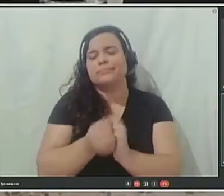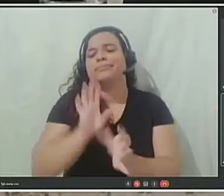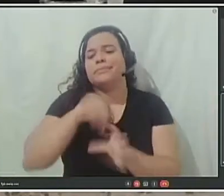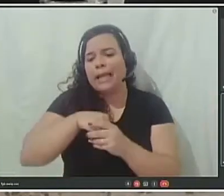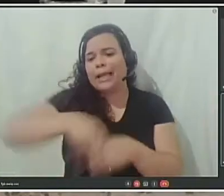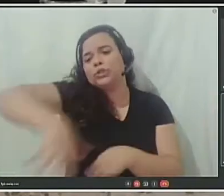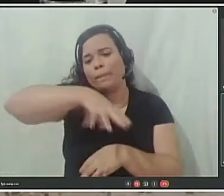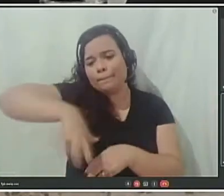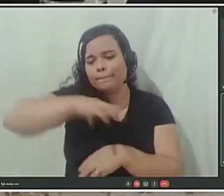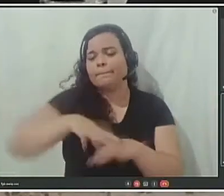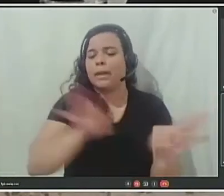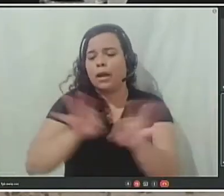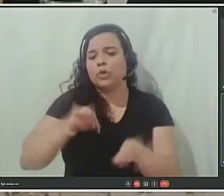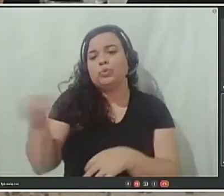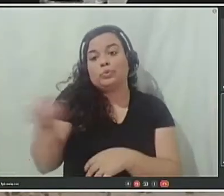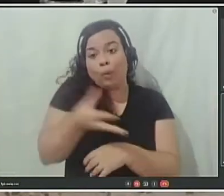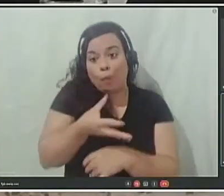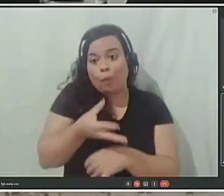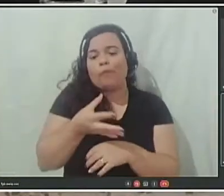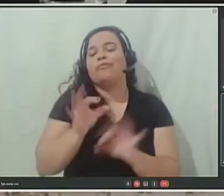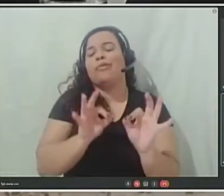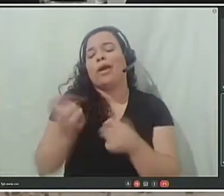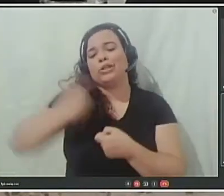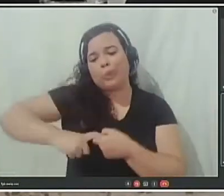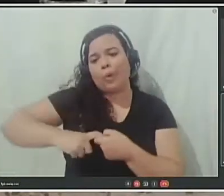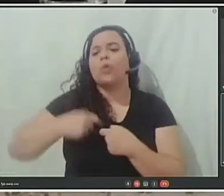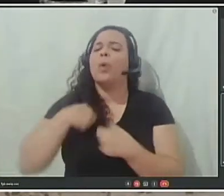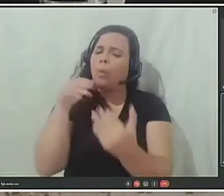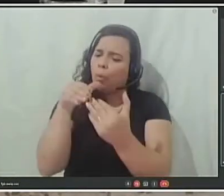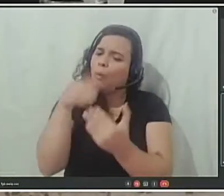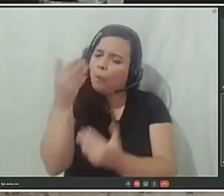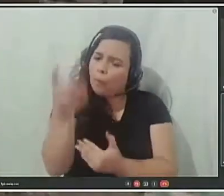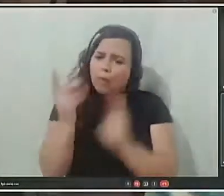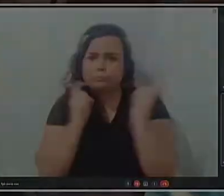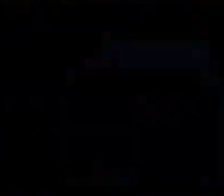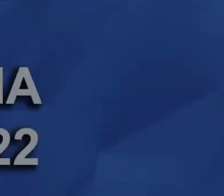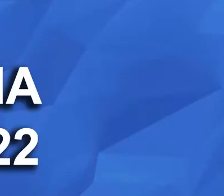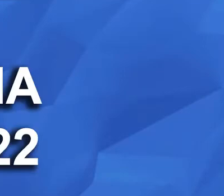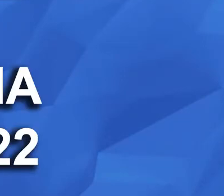diretor. Então, é complexo. Concordo plenamente com você. Muito boa noite.